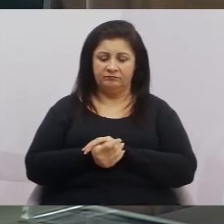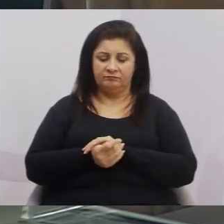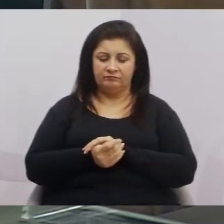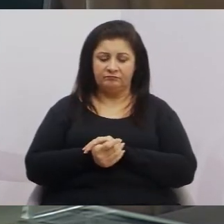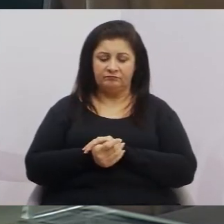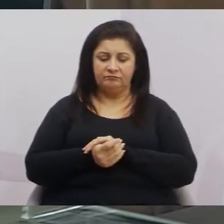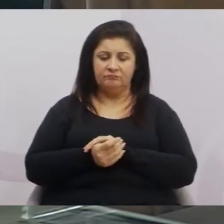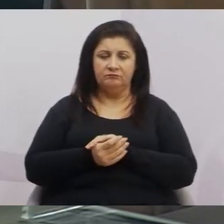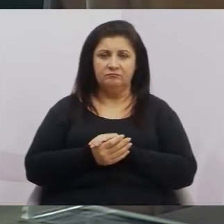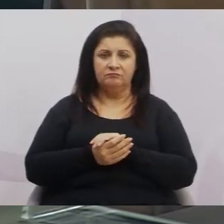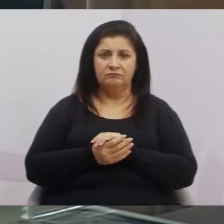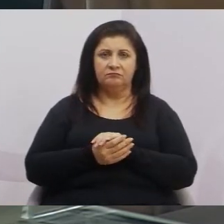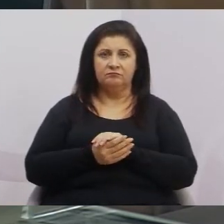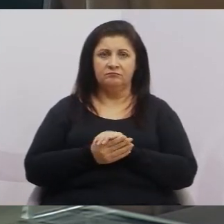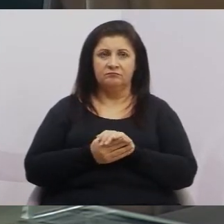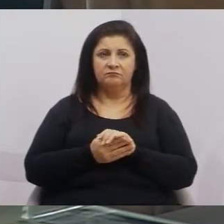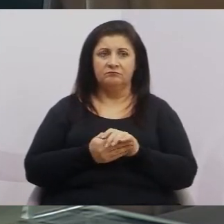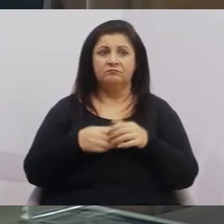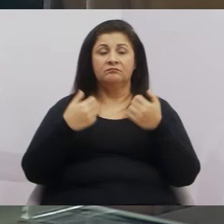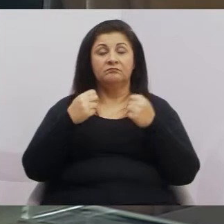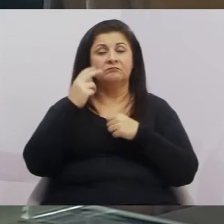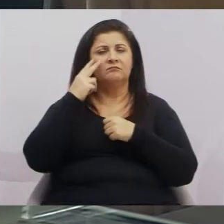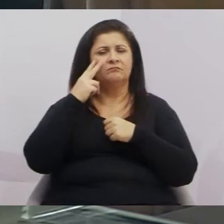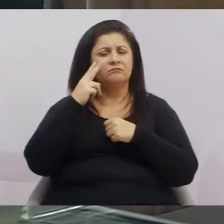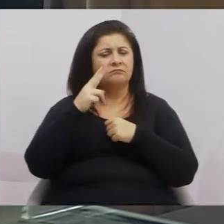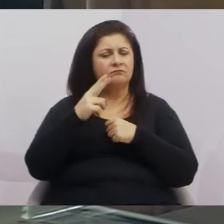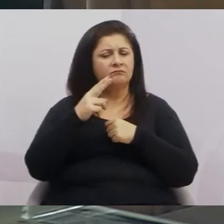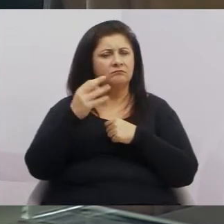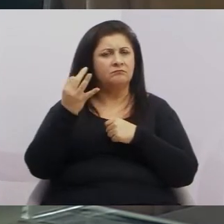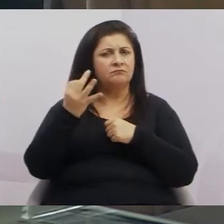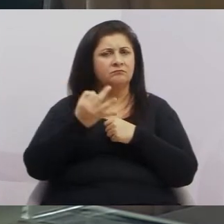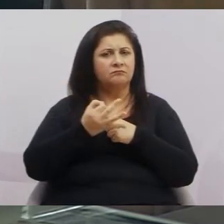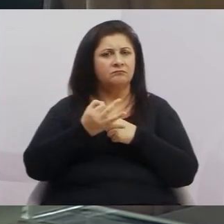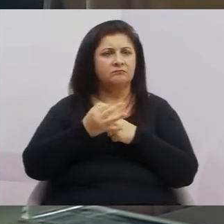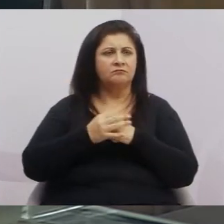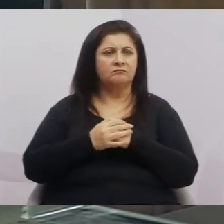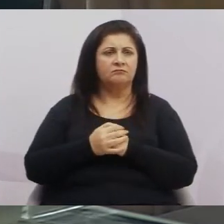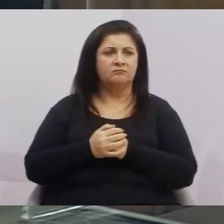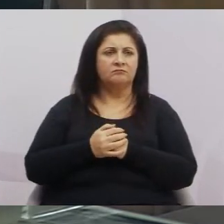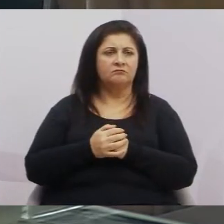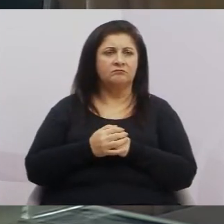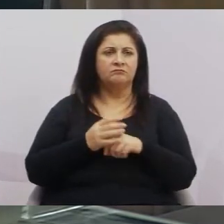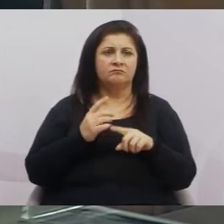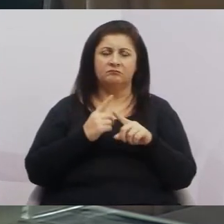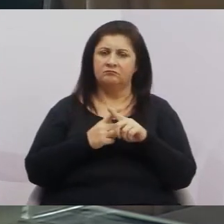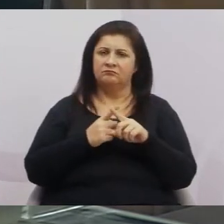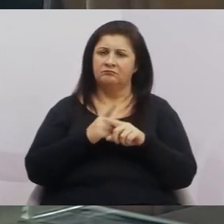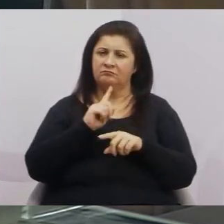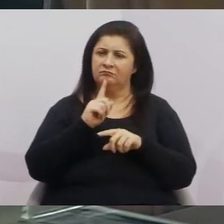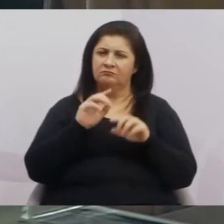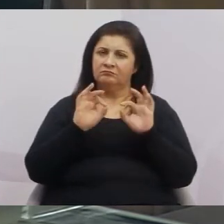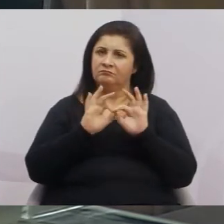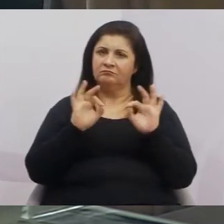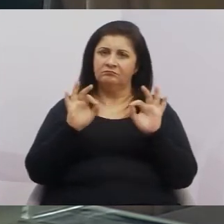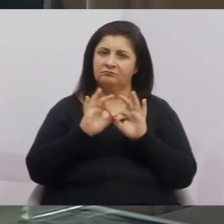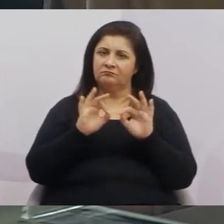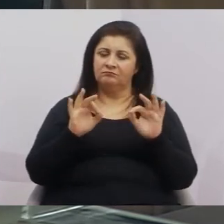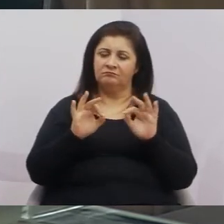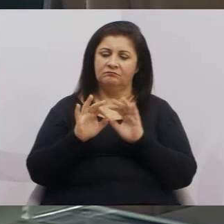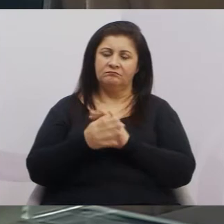Entendeu? Então, temos que analisar com carinho, porque não é tão simples assim,